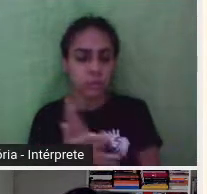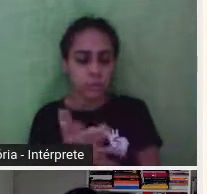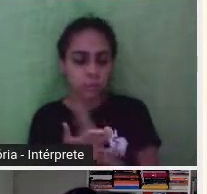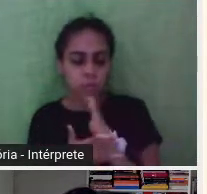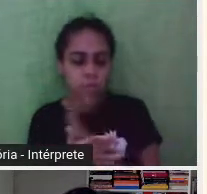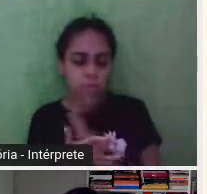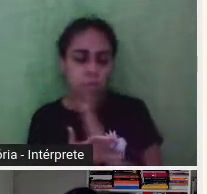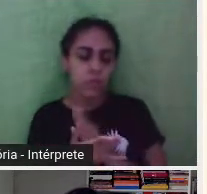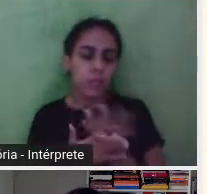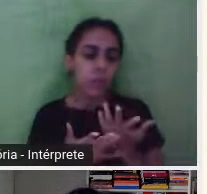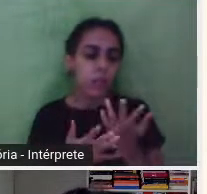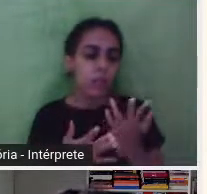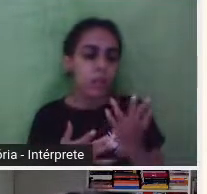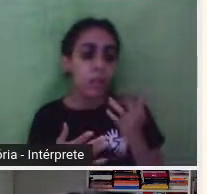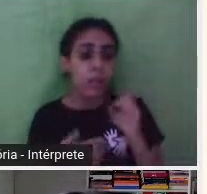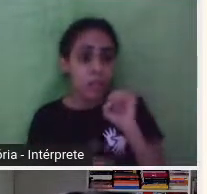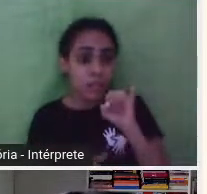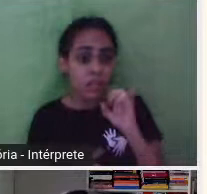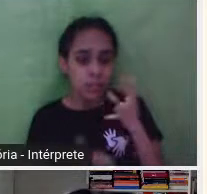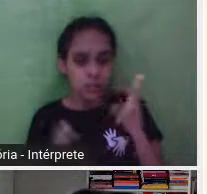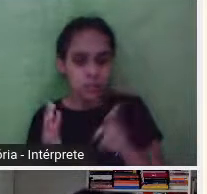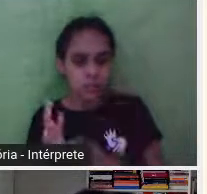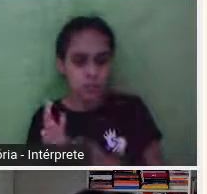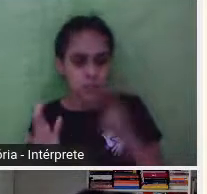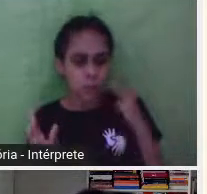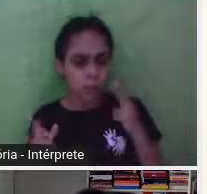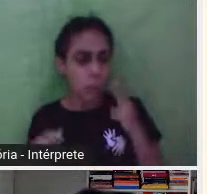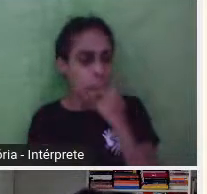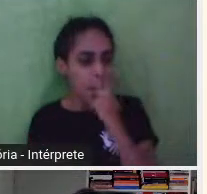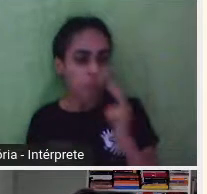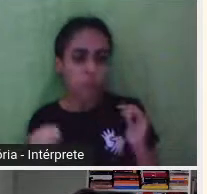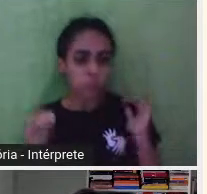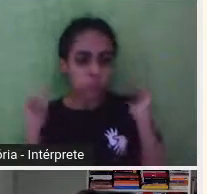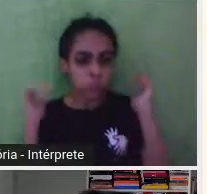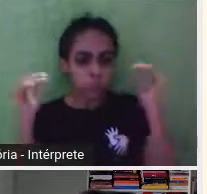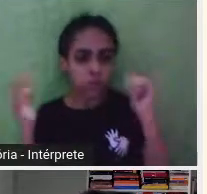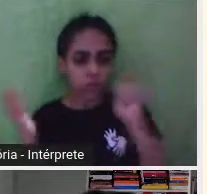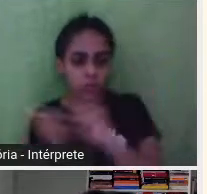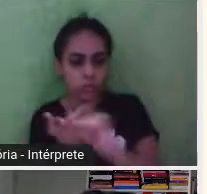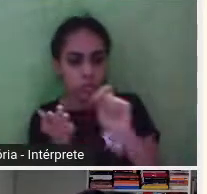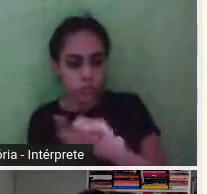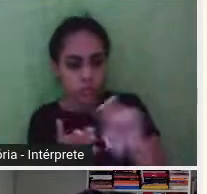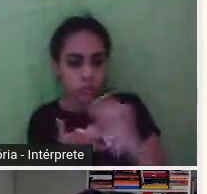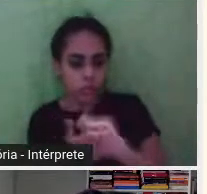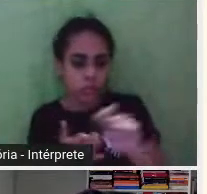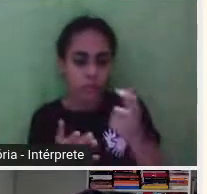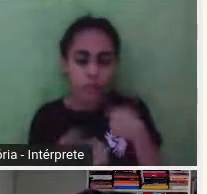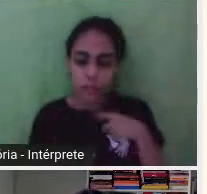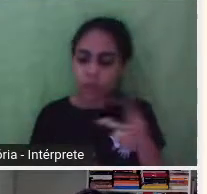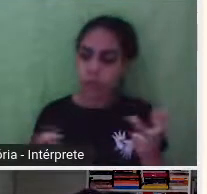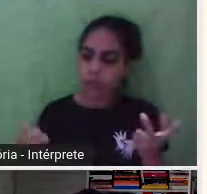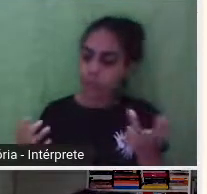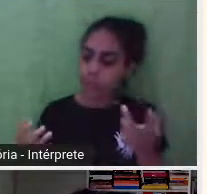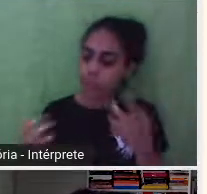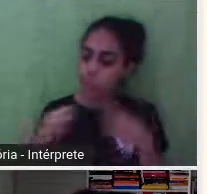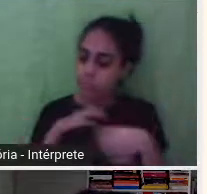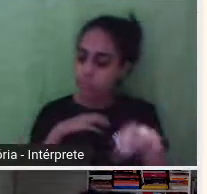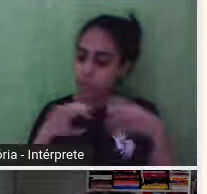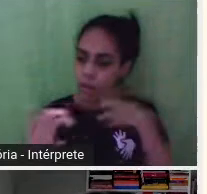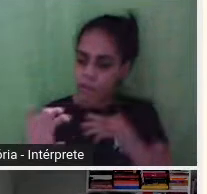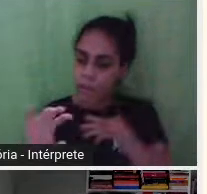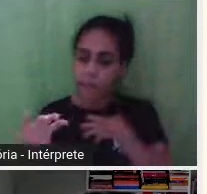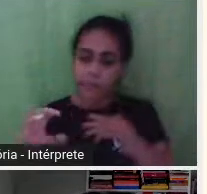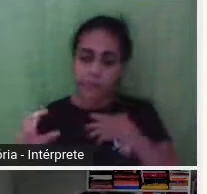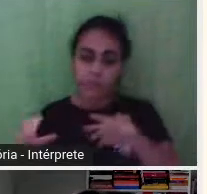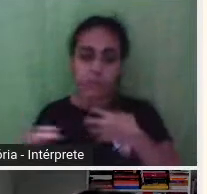escritor, uma grande escritora, é dar palavras para o que a gente sente, não só o que ela ou ele sente,